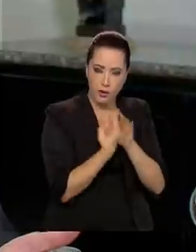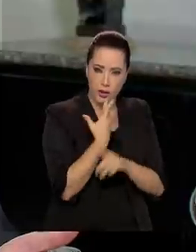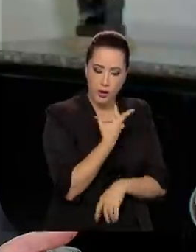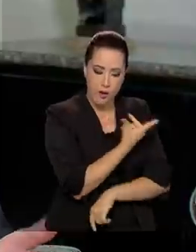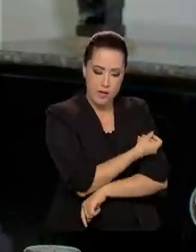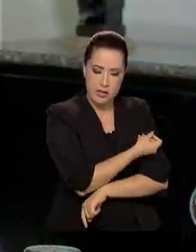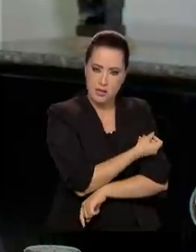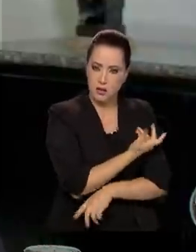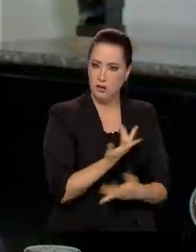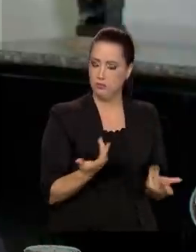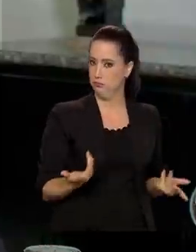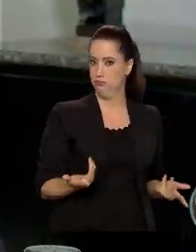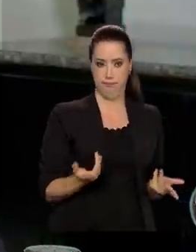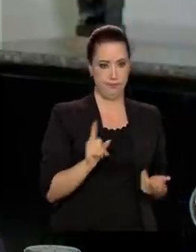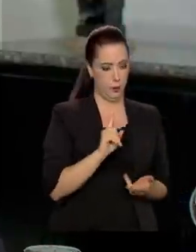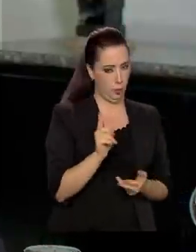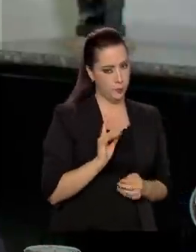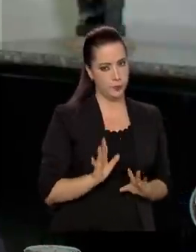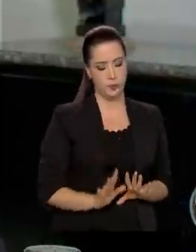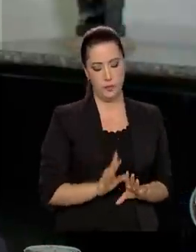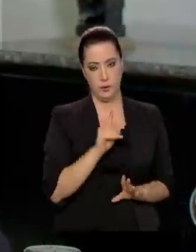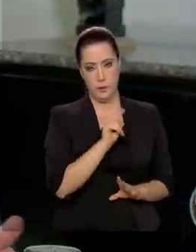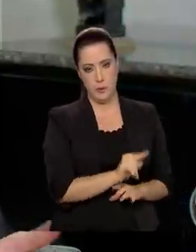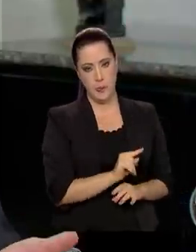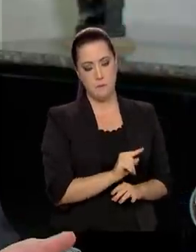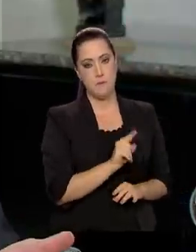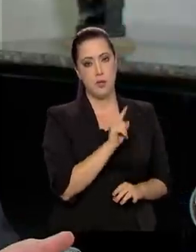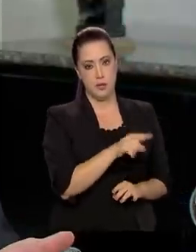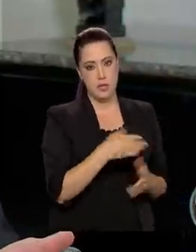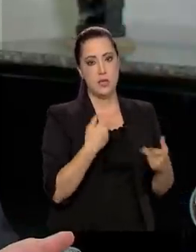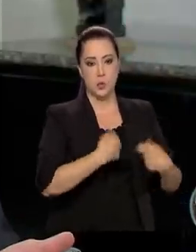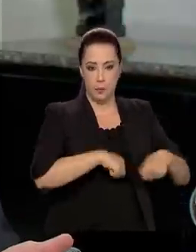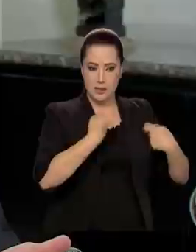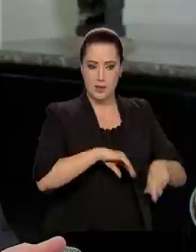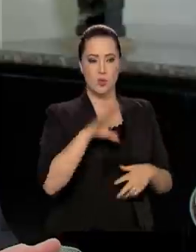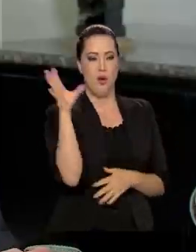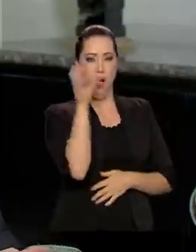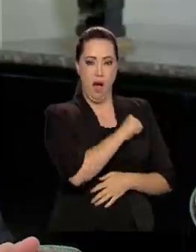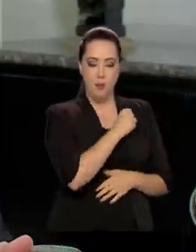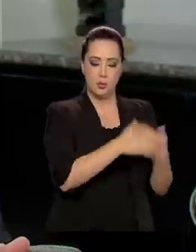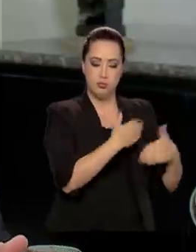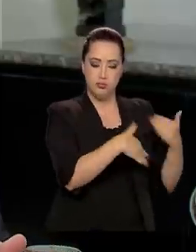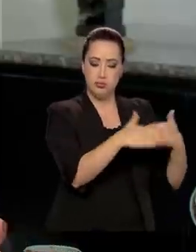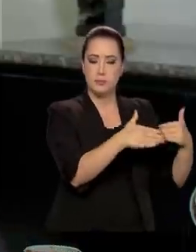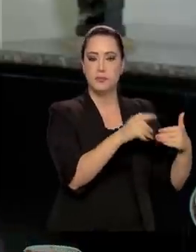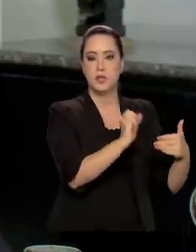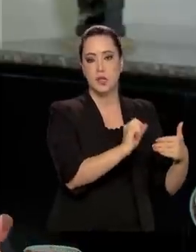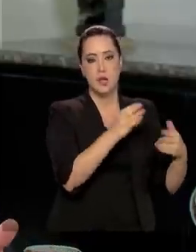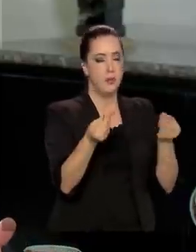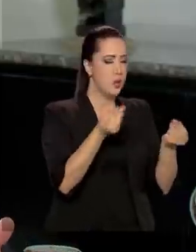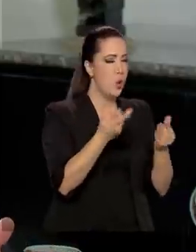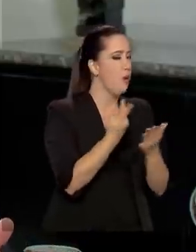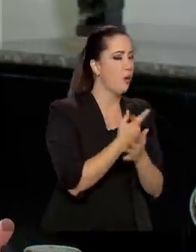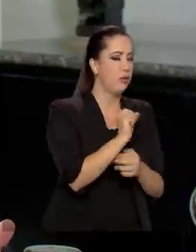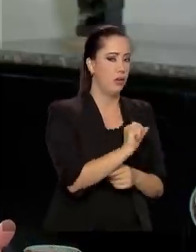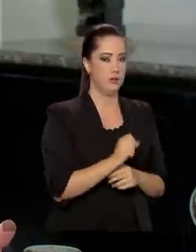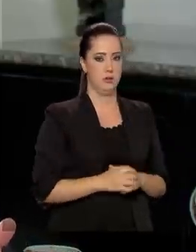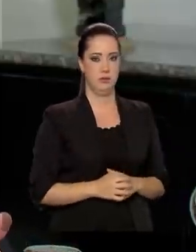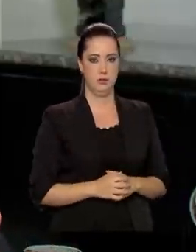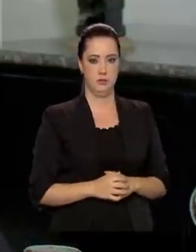vacina ou imunizante. Isso foi acelerado. Mas como funciona? Qual é a lógica?